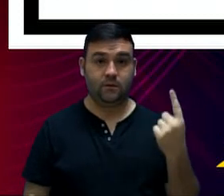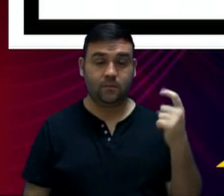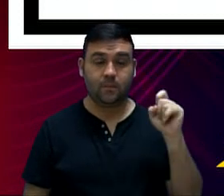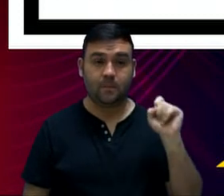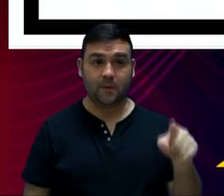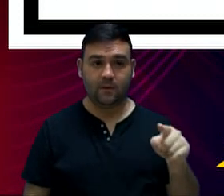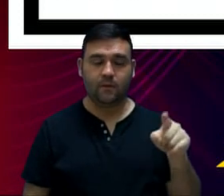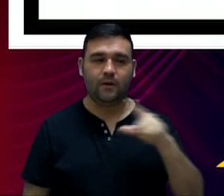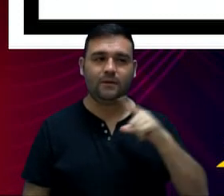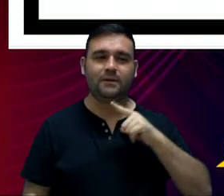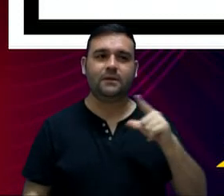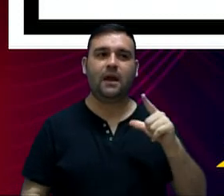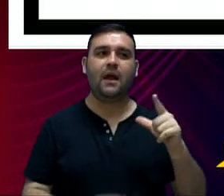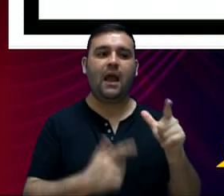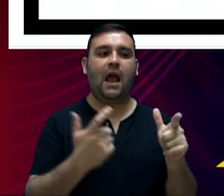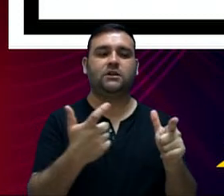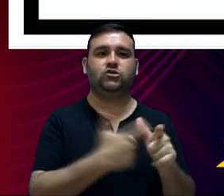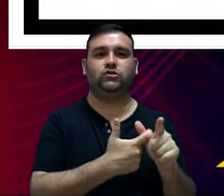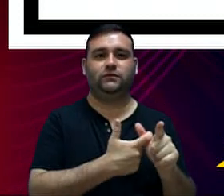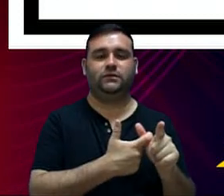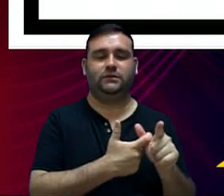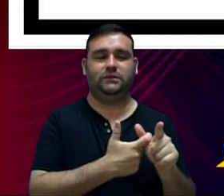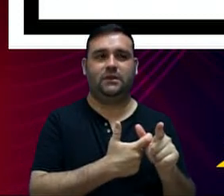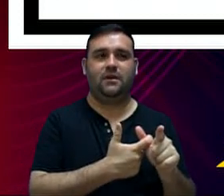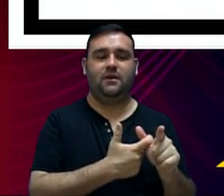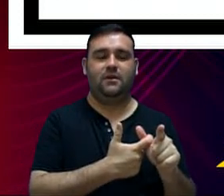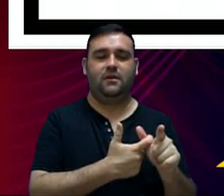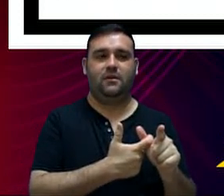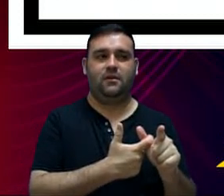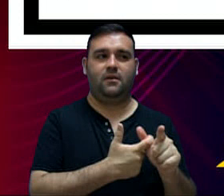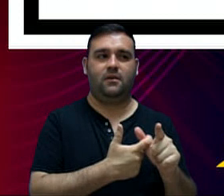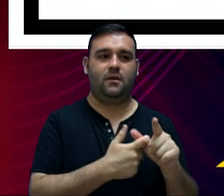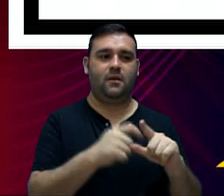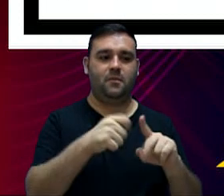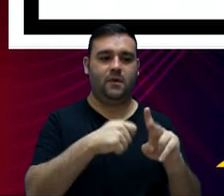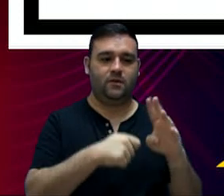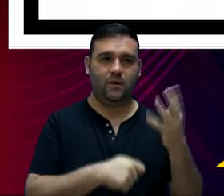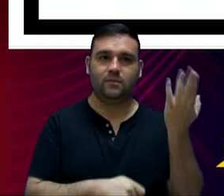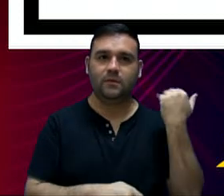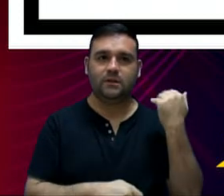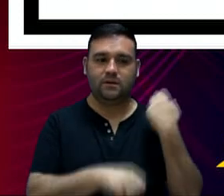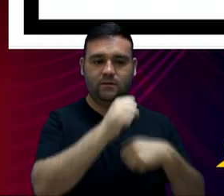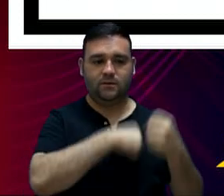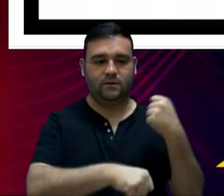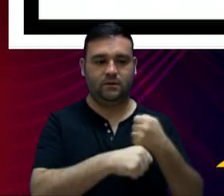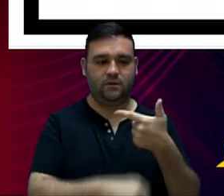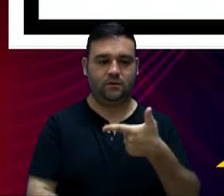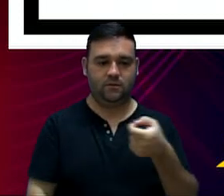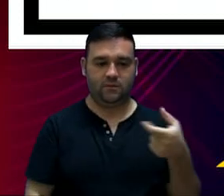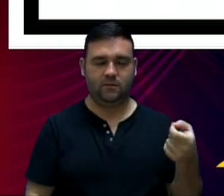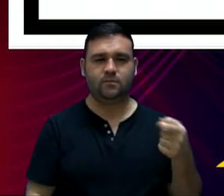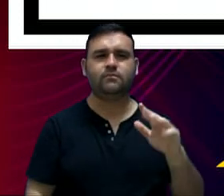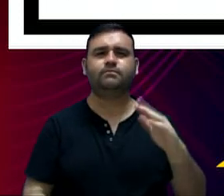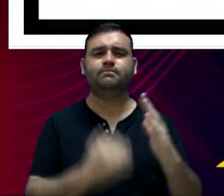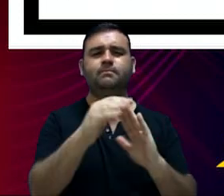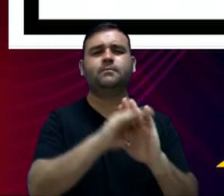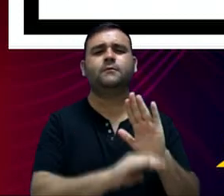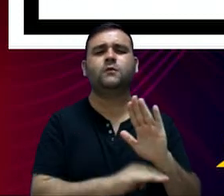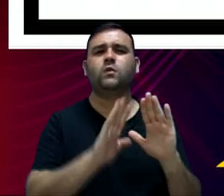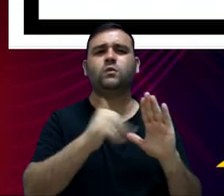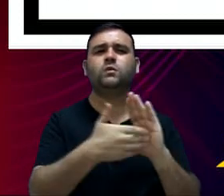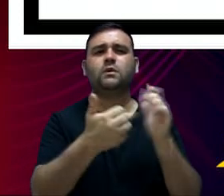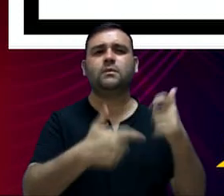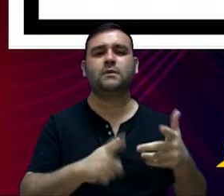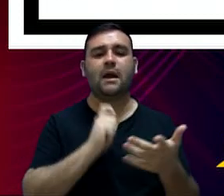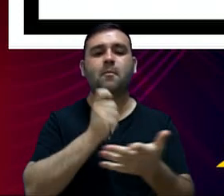de saldo devedor no terceiro quadrimestre de 2020. E a relação disso com